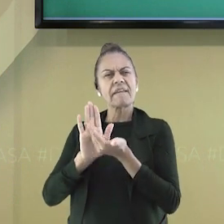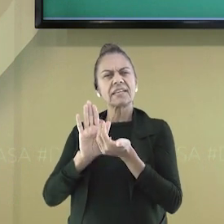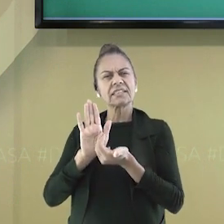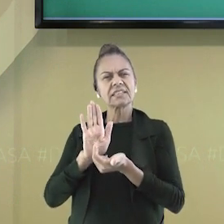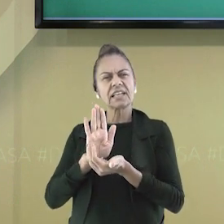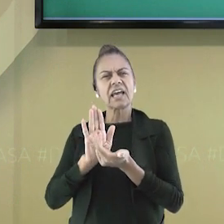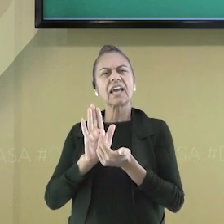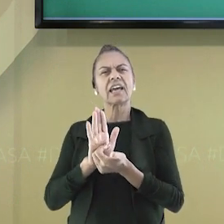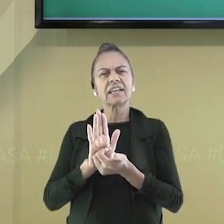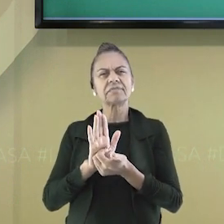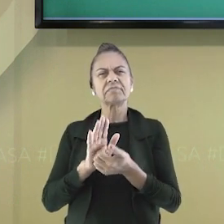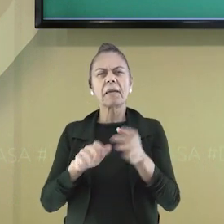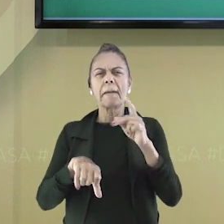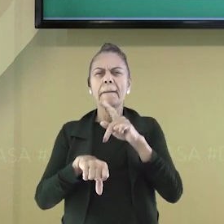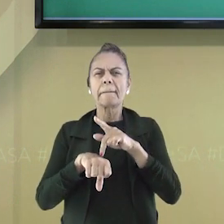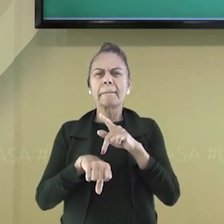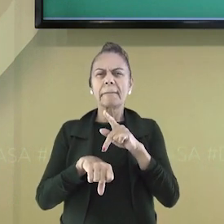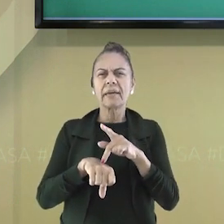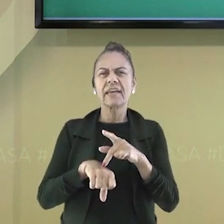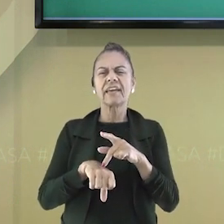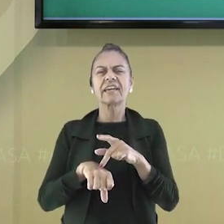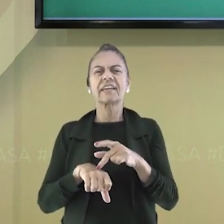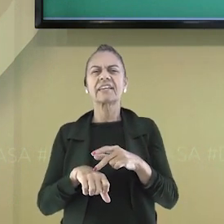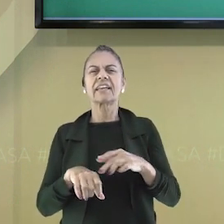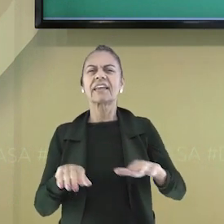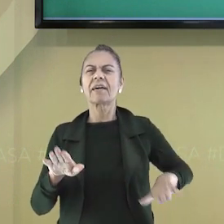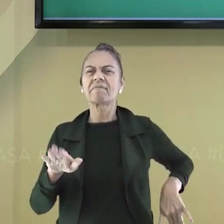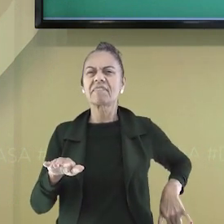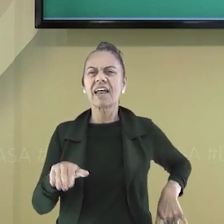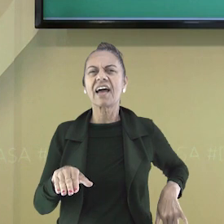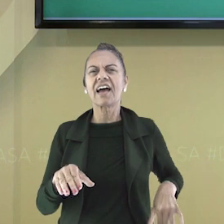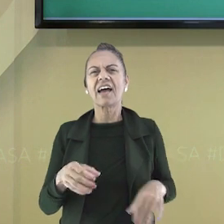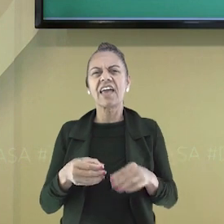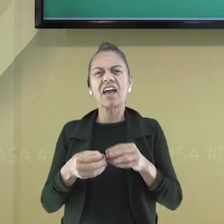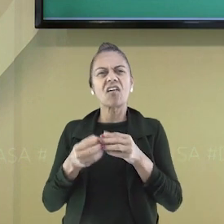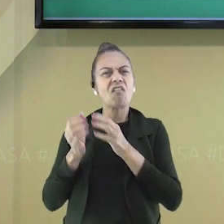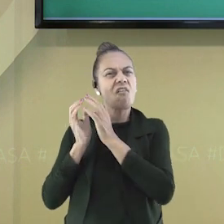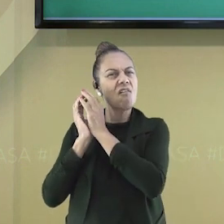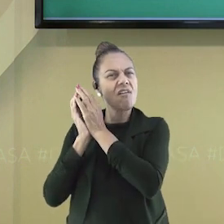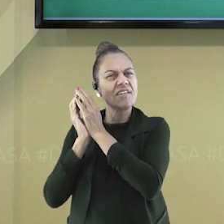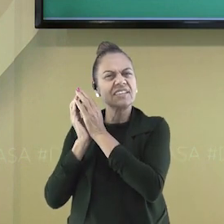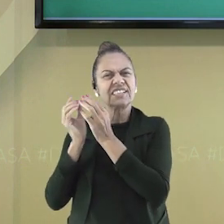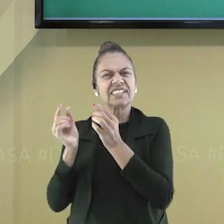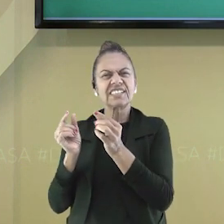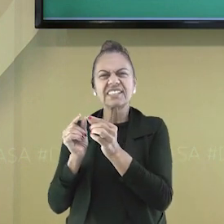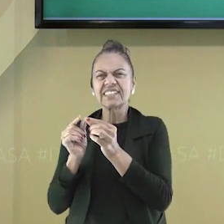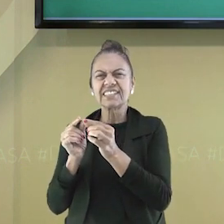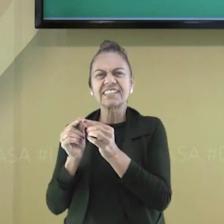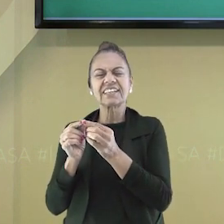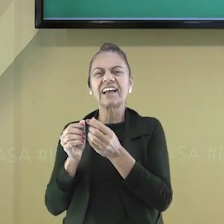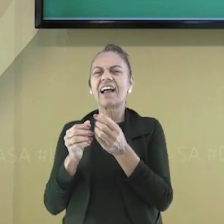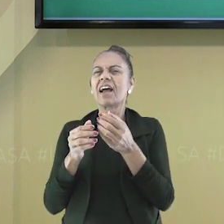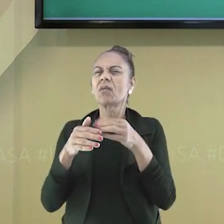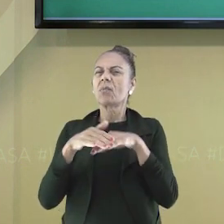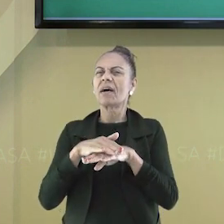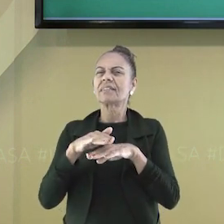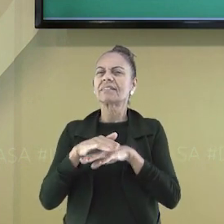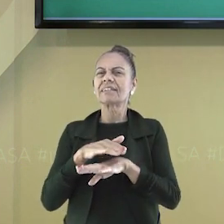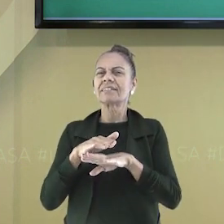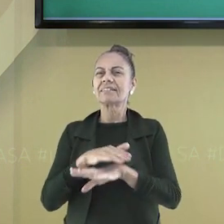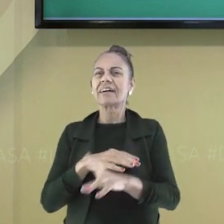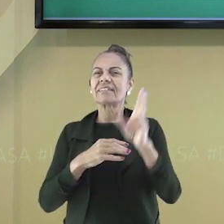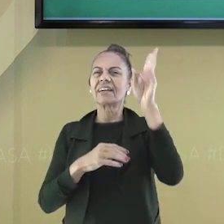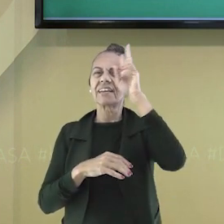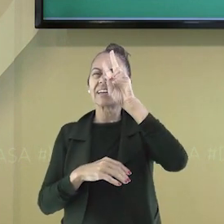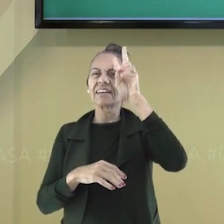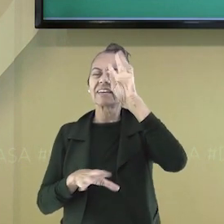relatos, desenhos, conchinhas da praia, pedras, até mesmo a pluma de um pássaro encontrada no passeio.